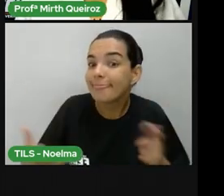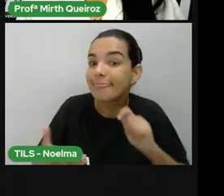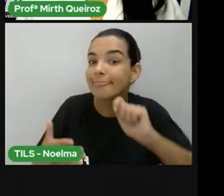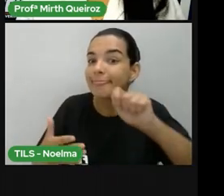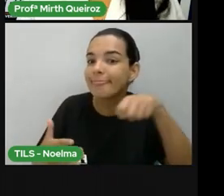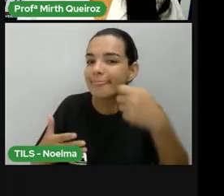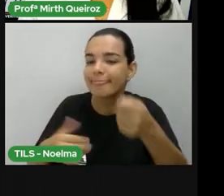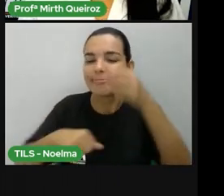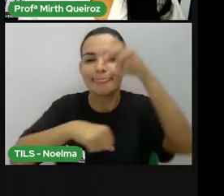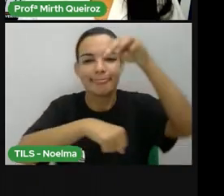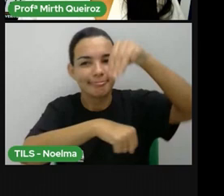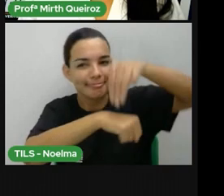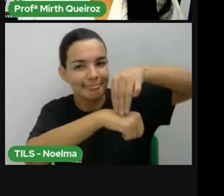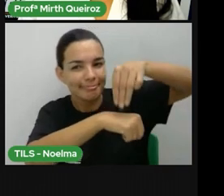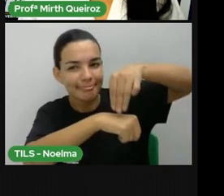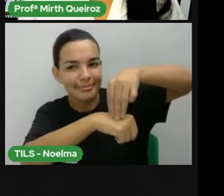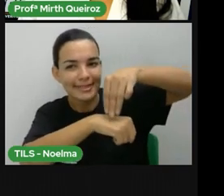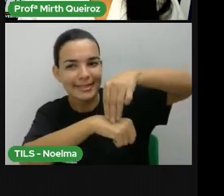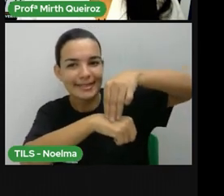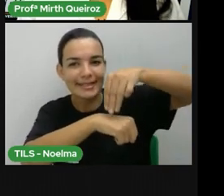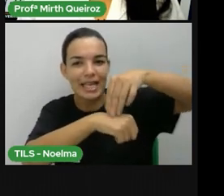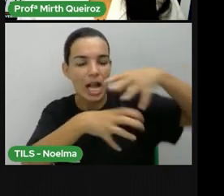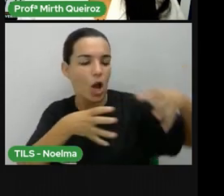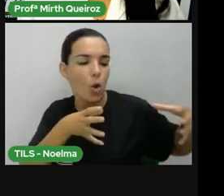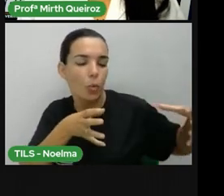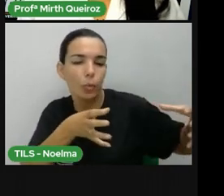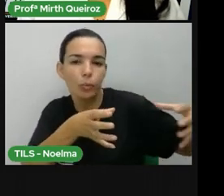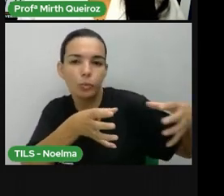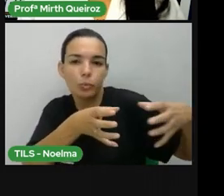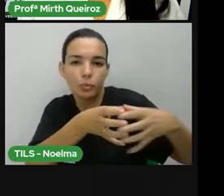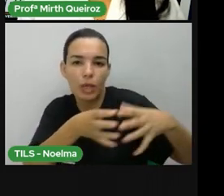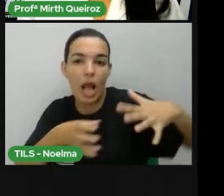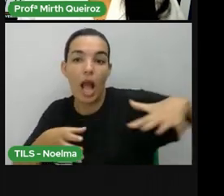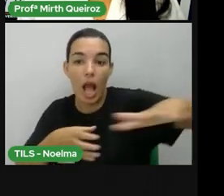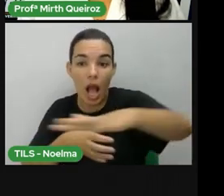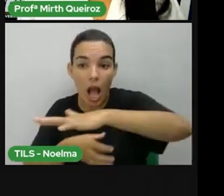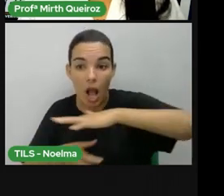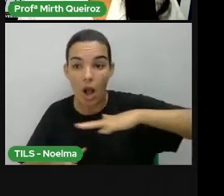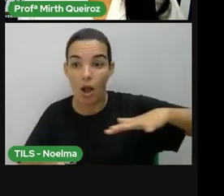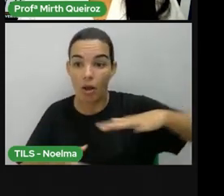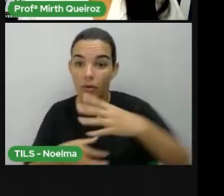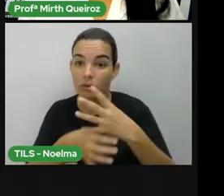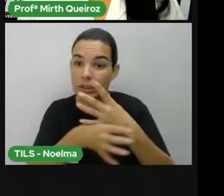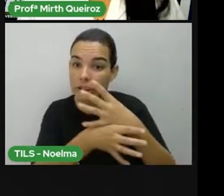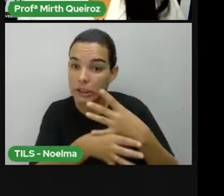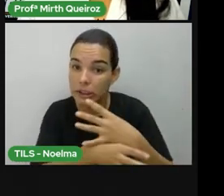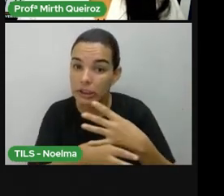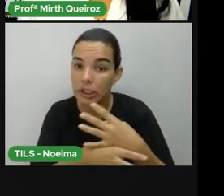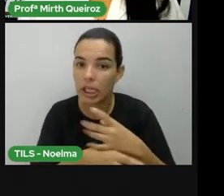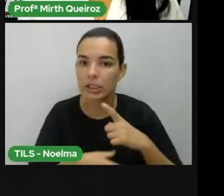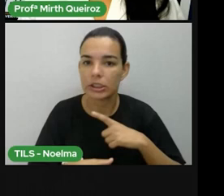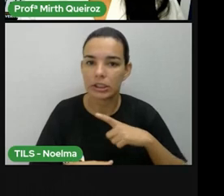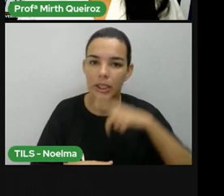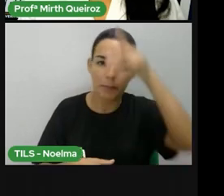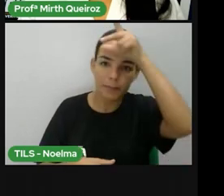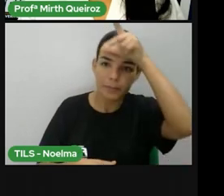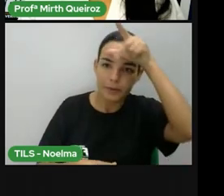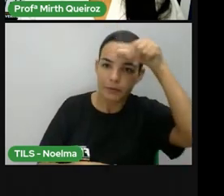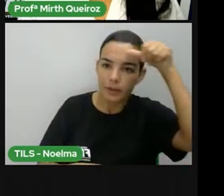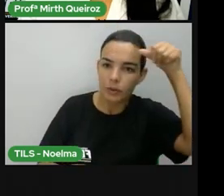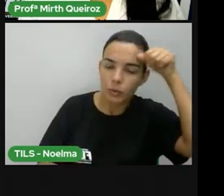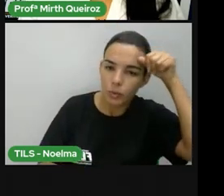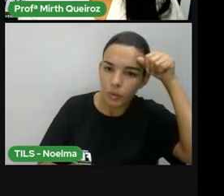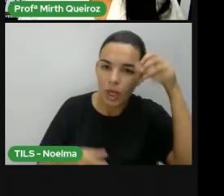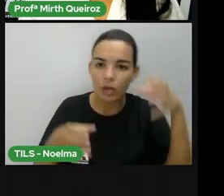por uma prefeitura e um conjunto de vereadores. É a divisão de um estado em várias partes, ou seja, em